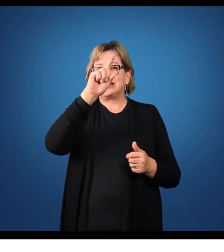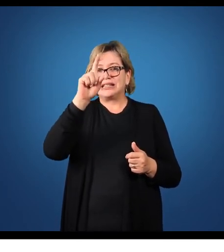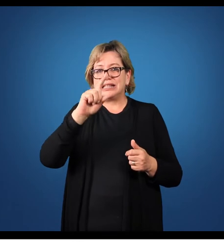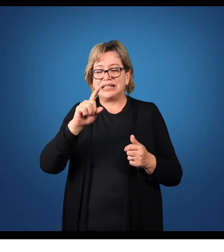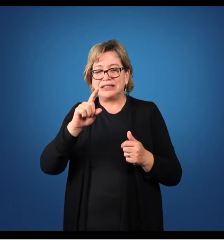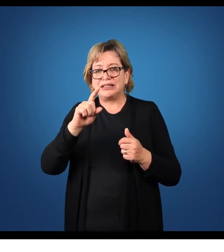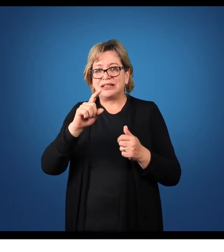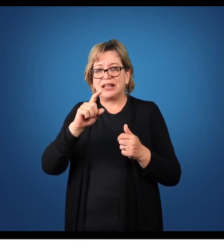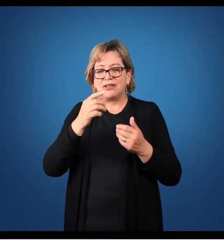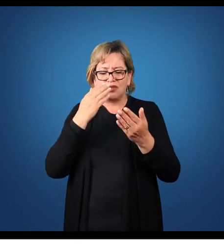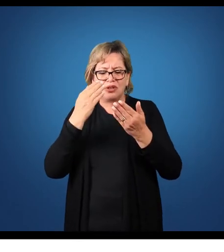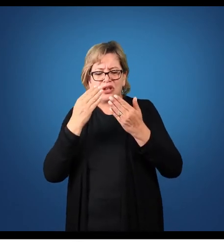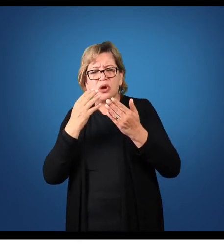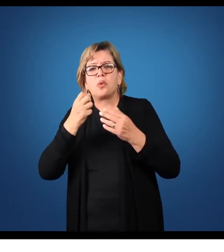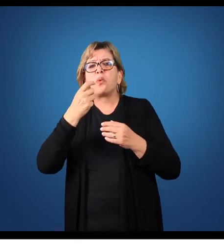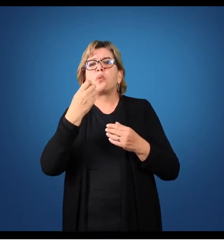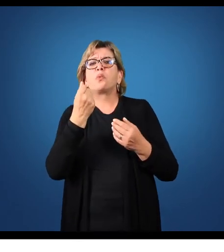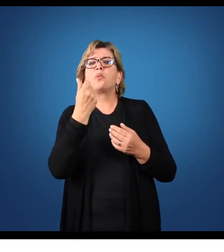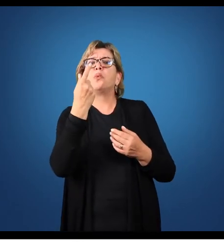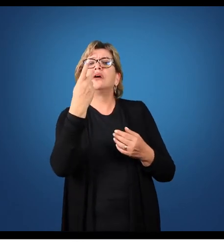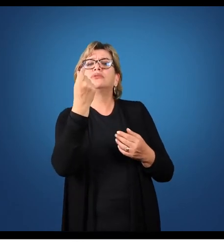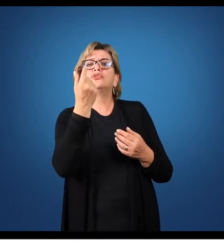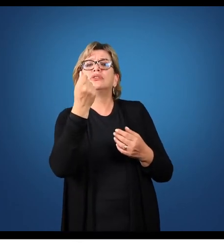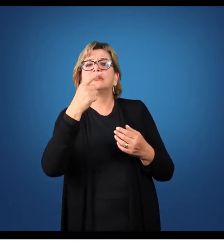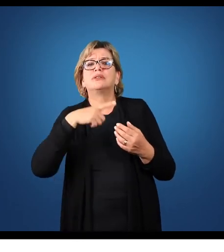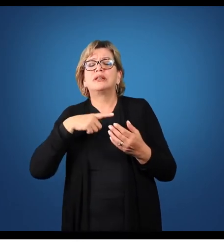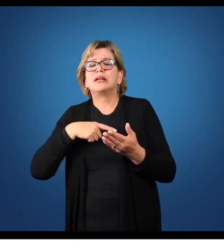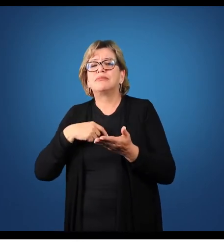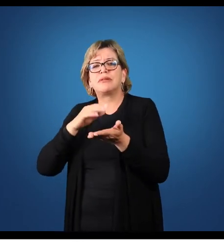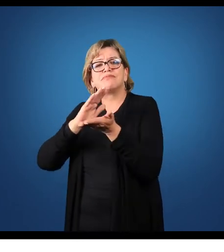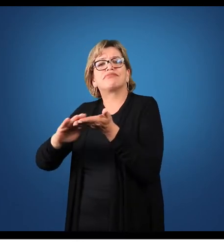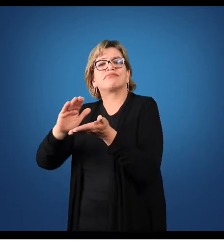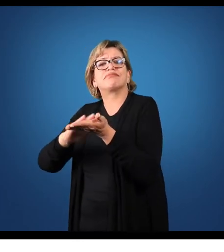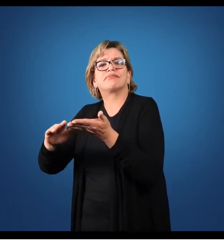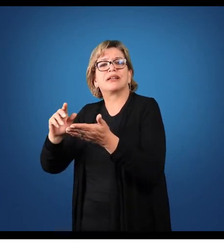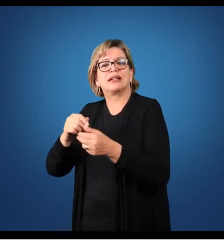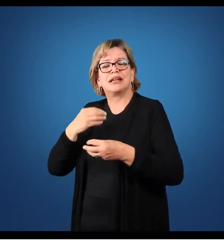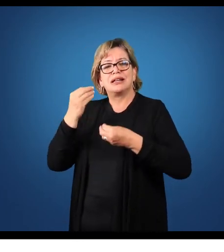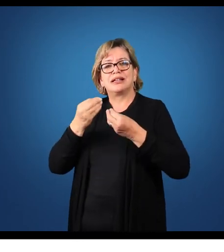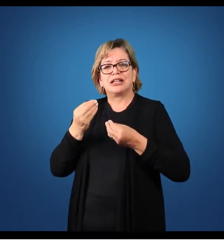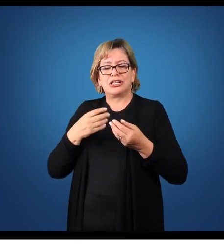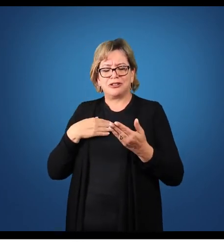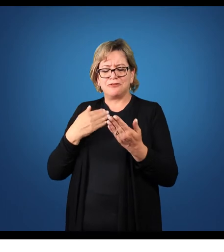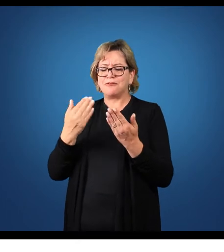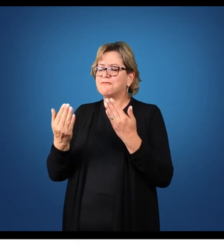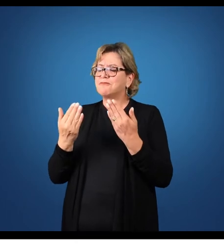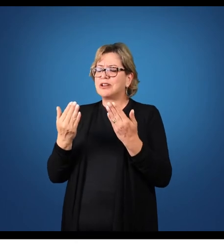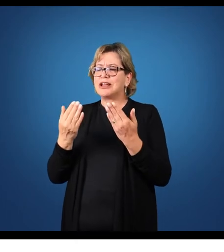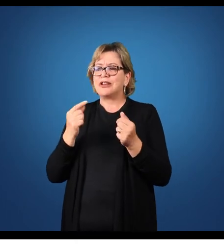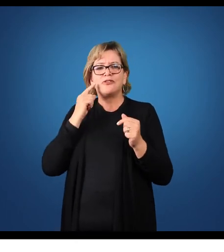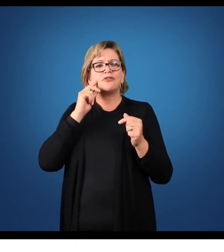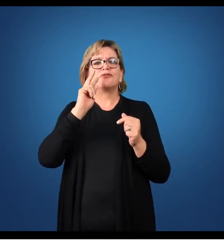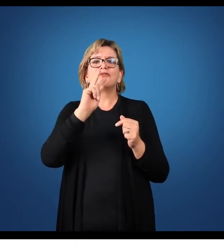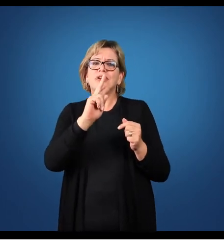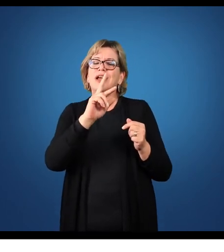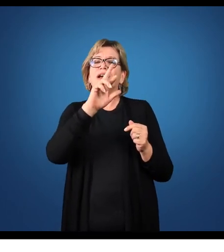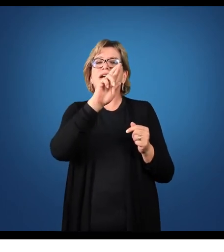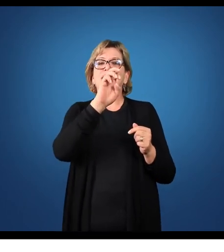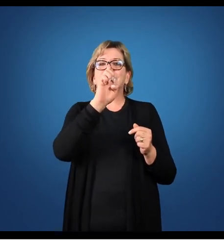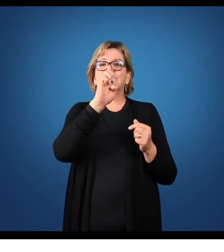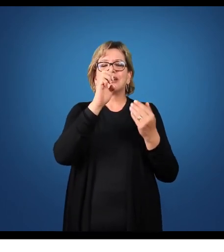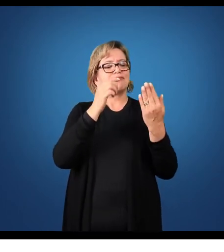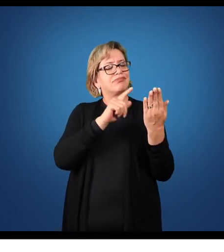pagar as suas contas. Essa é uma análise muito importante, aonde eu vou confrontar o que eu tenho de recurso